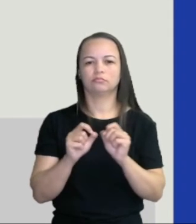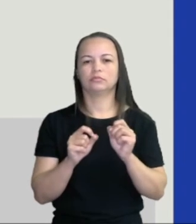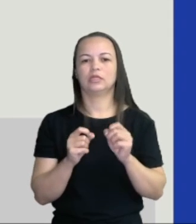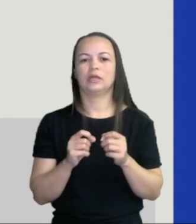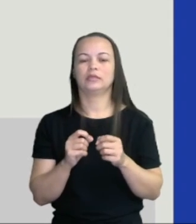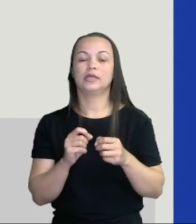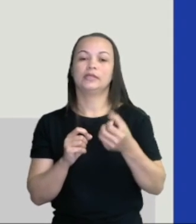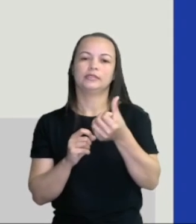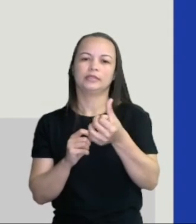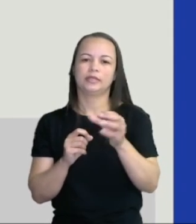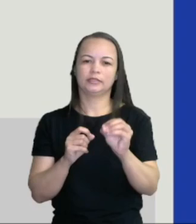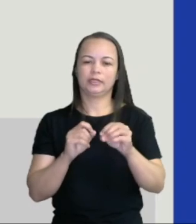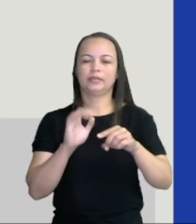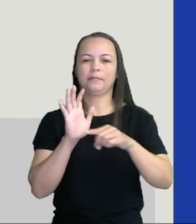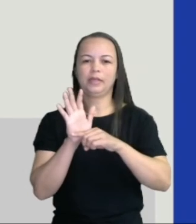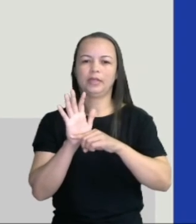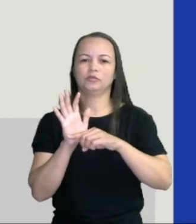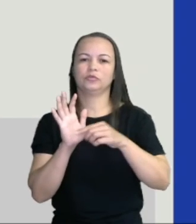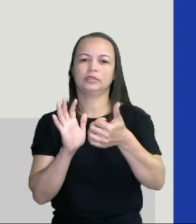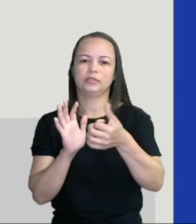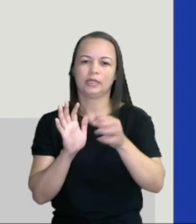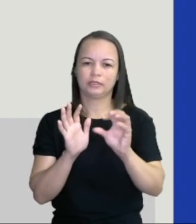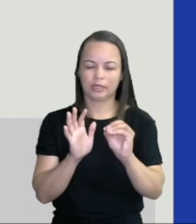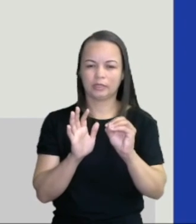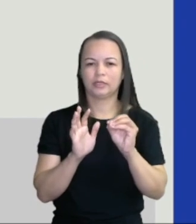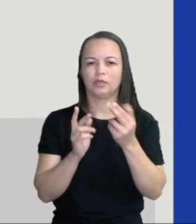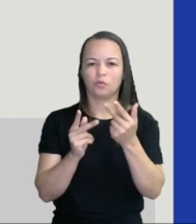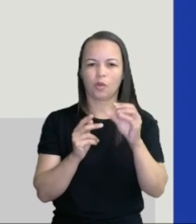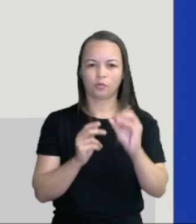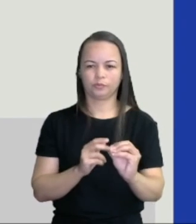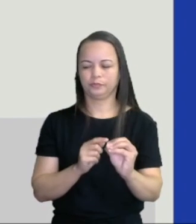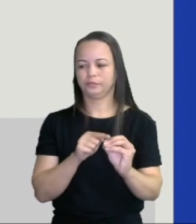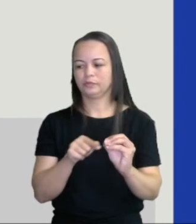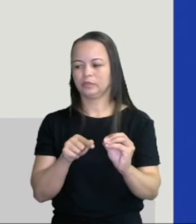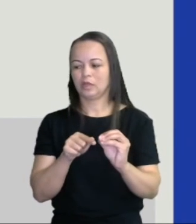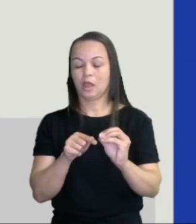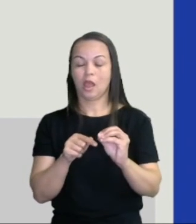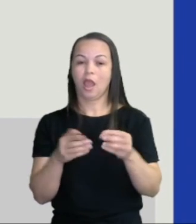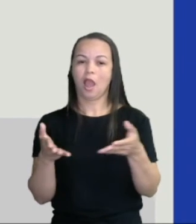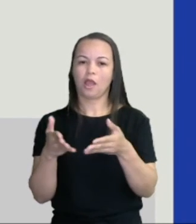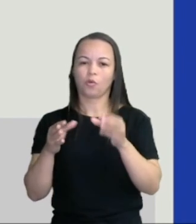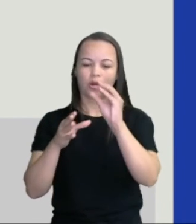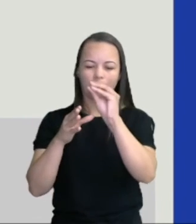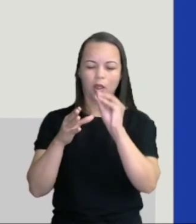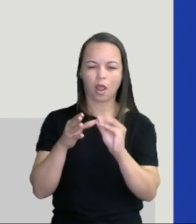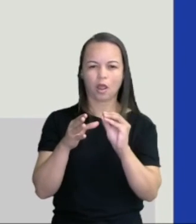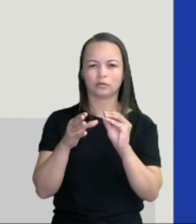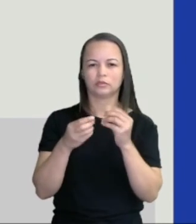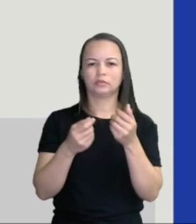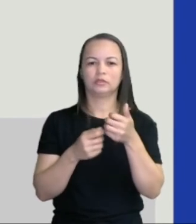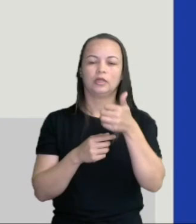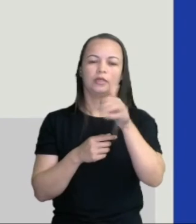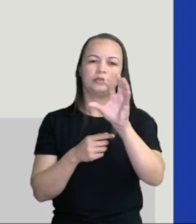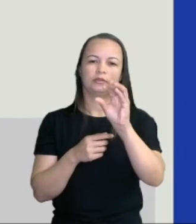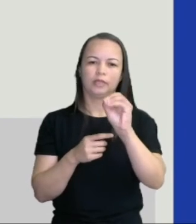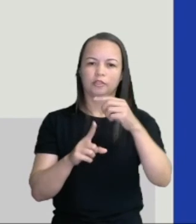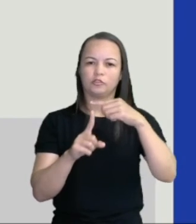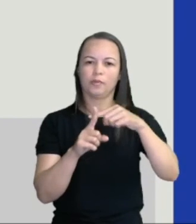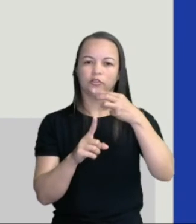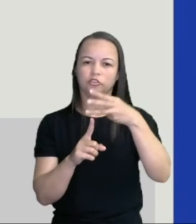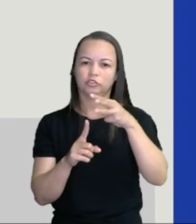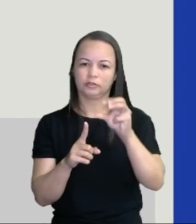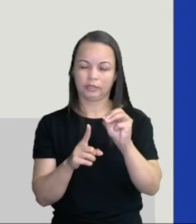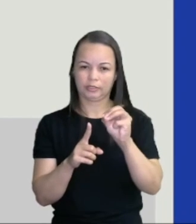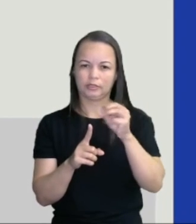menos 60, 0. Agora, adiciona esses números que a gente utilizou. 10 mais 30,